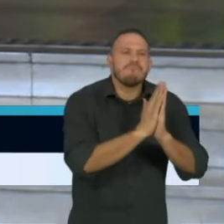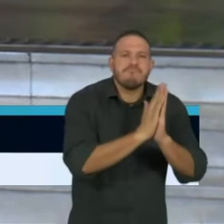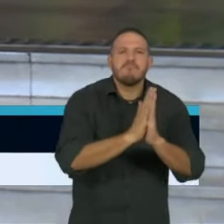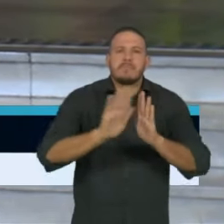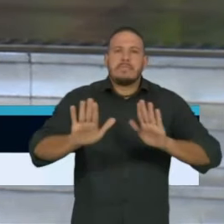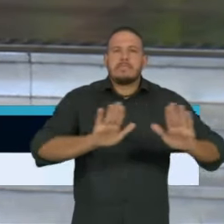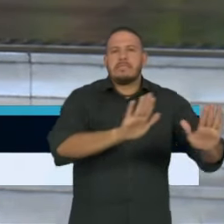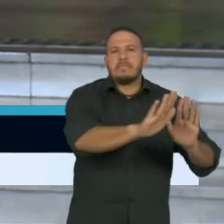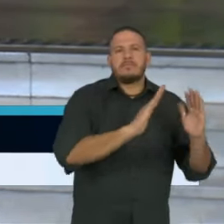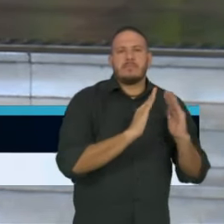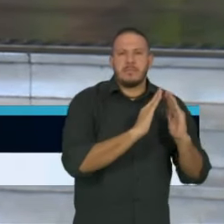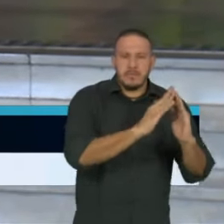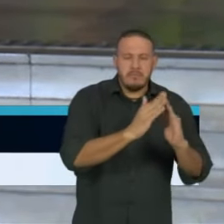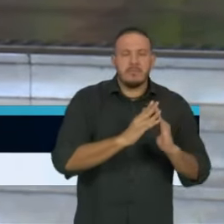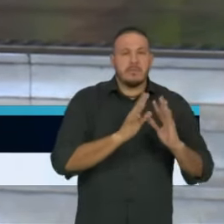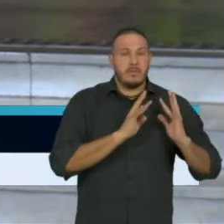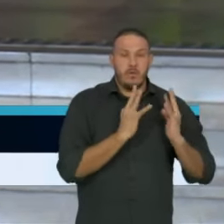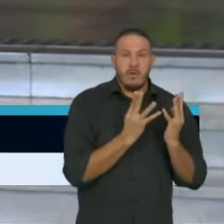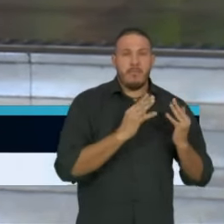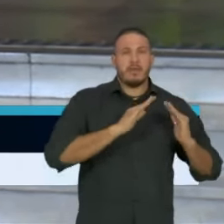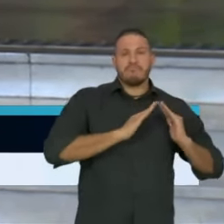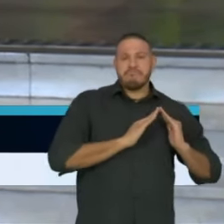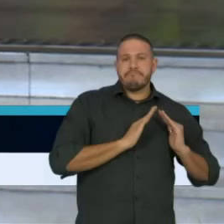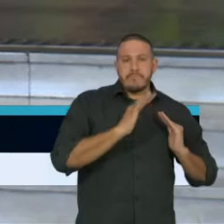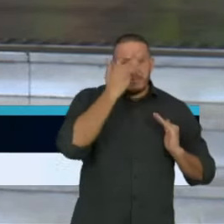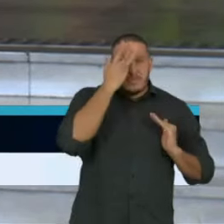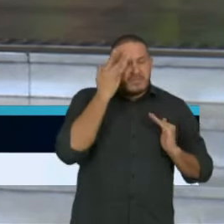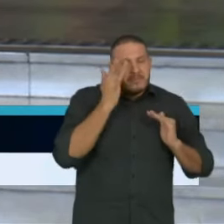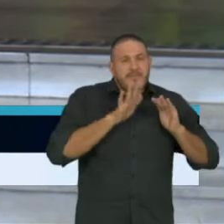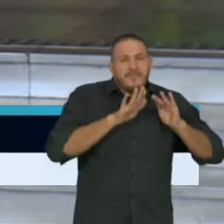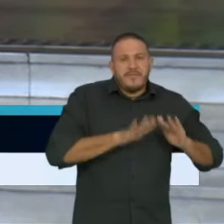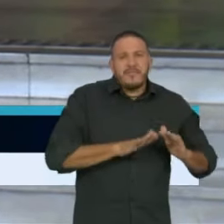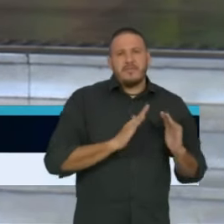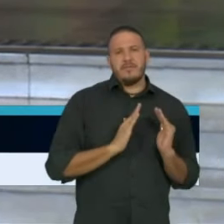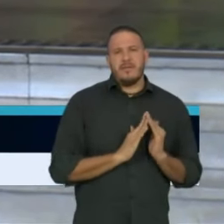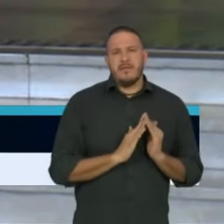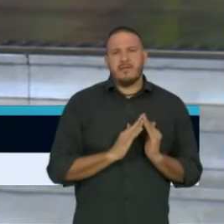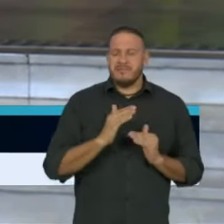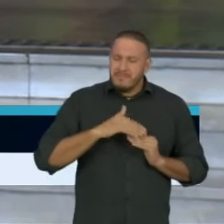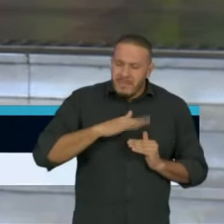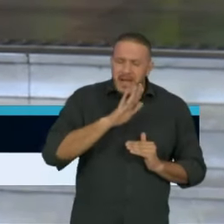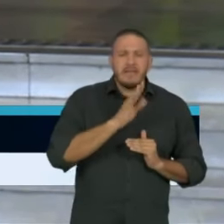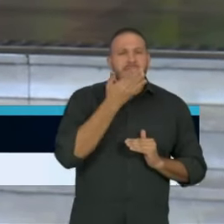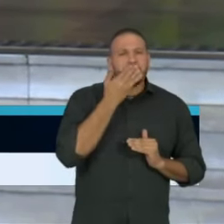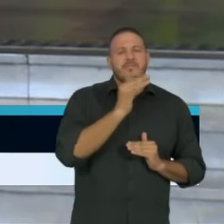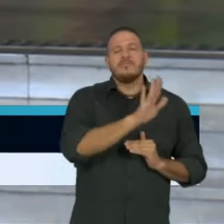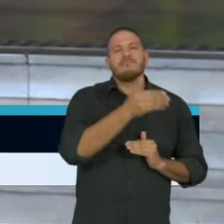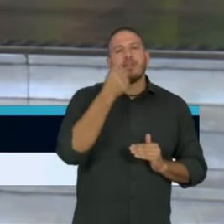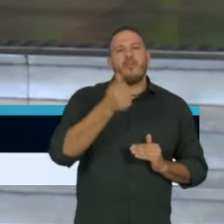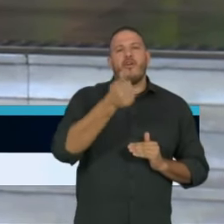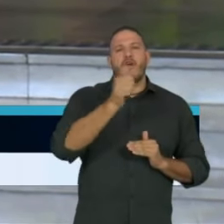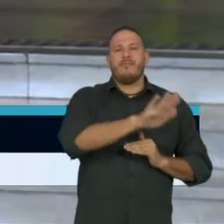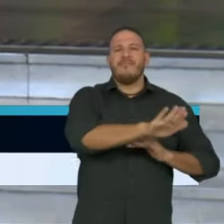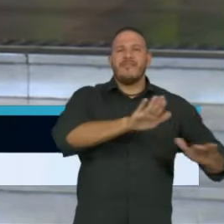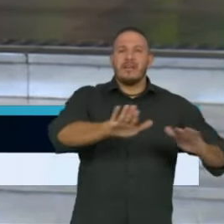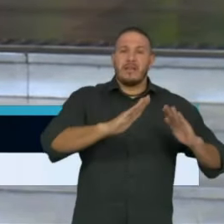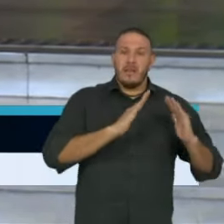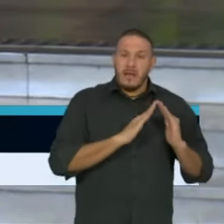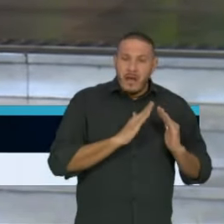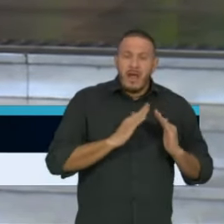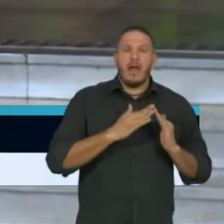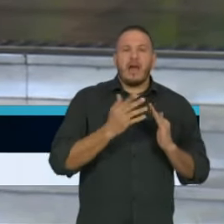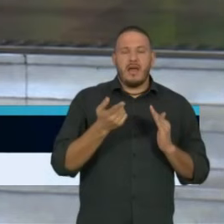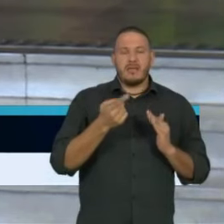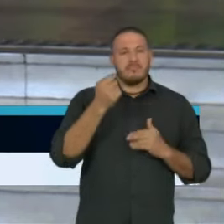isolamento quando necessário e que as pessoas fiquem em casa. Quanto mais ficarem em casa, menos notícias como